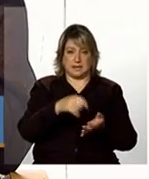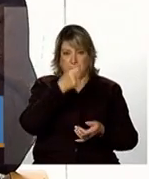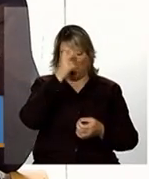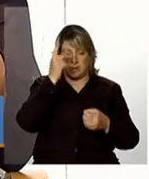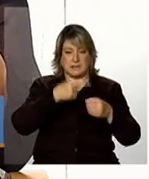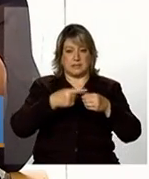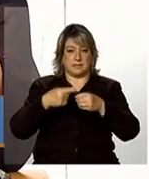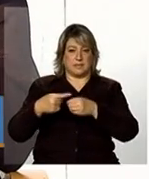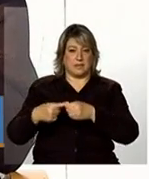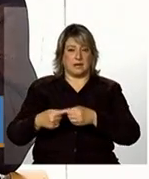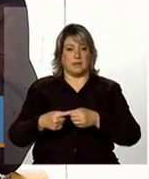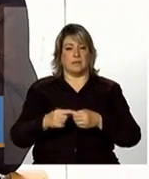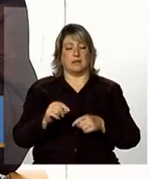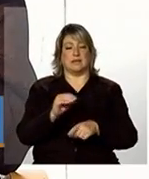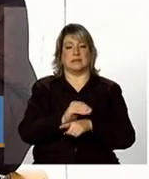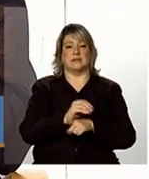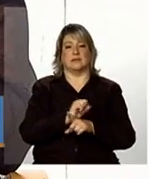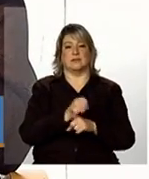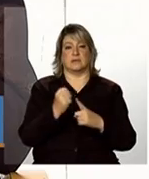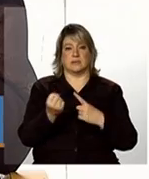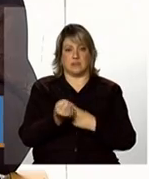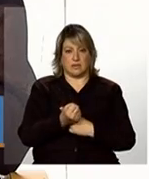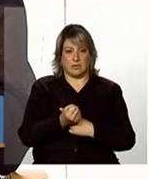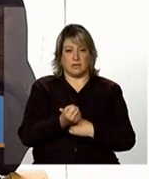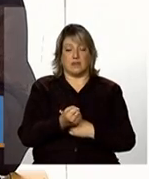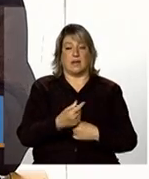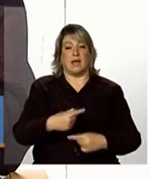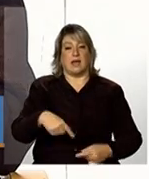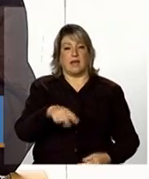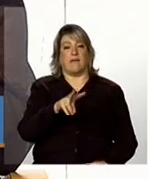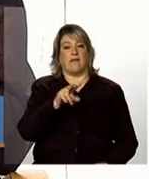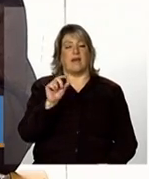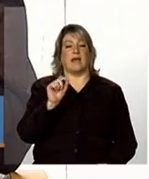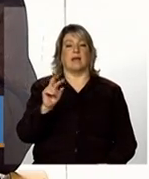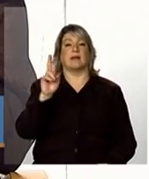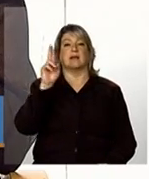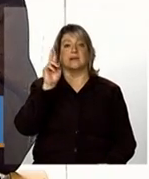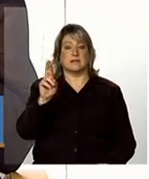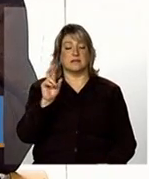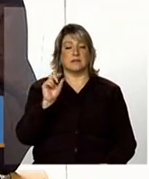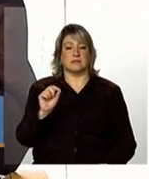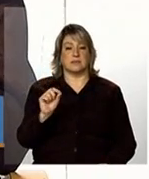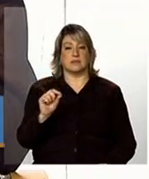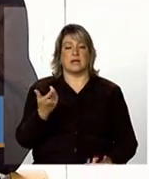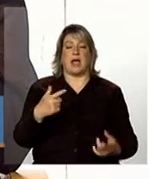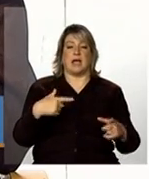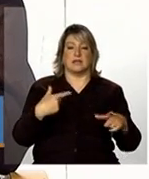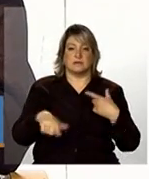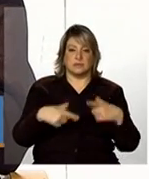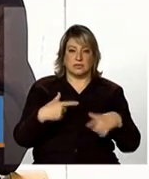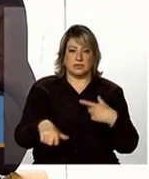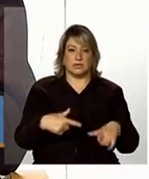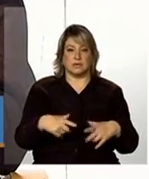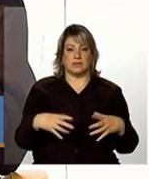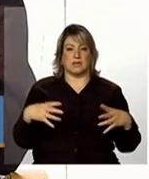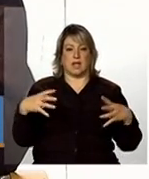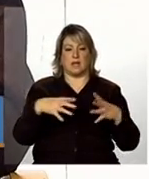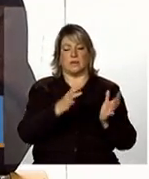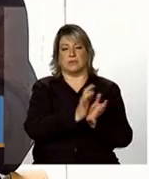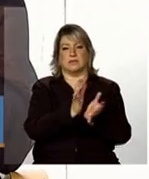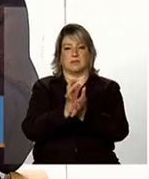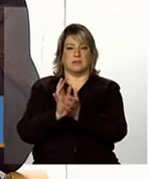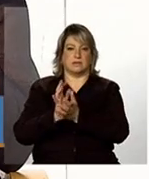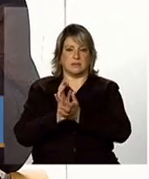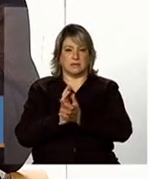a Secretaria Municipal de Assistência Social ela vai ser responsável pelas ações intersetoriais ou